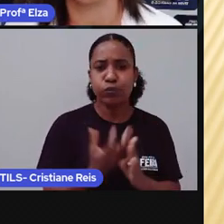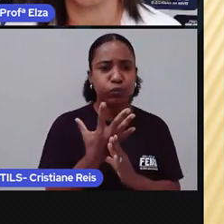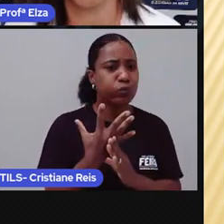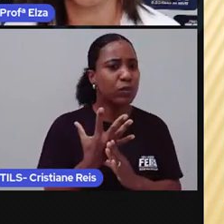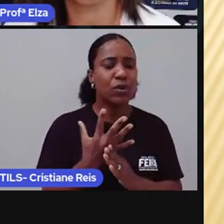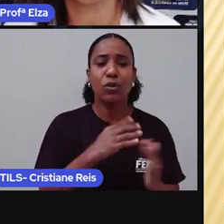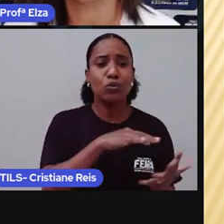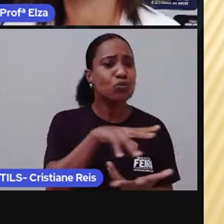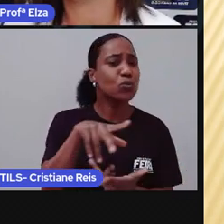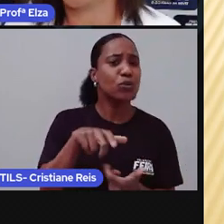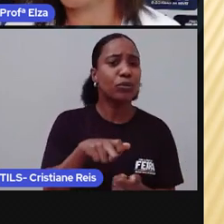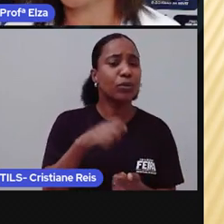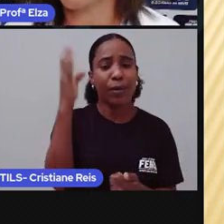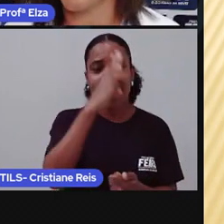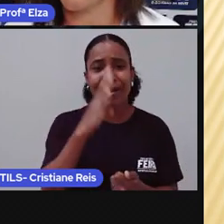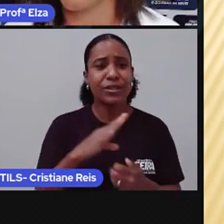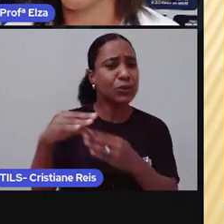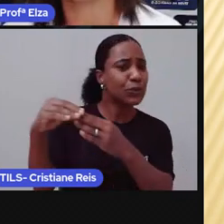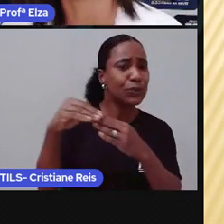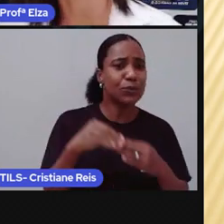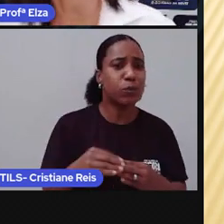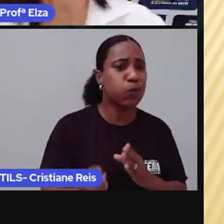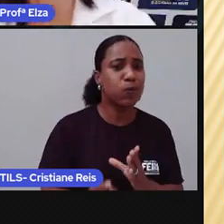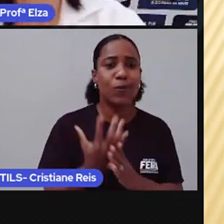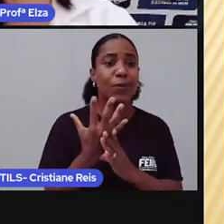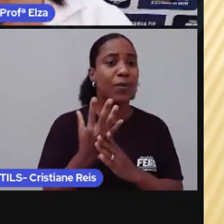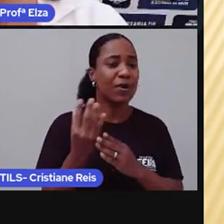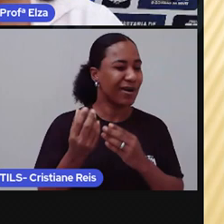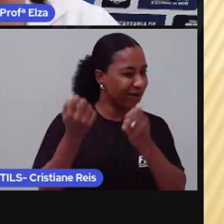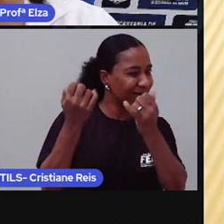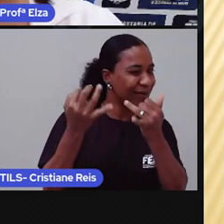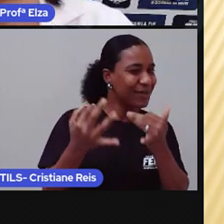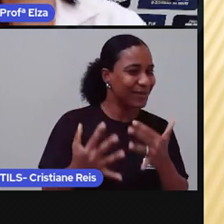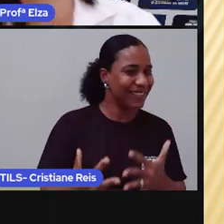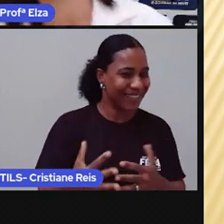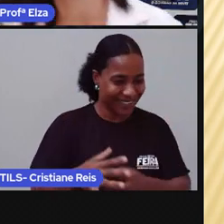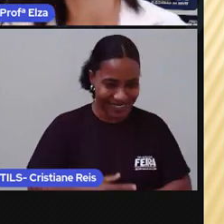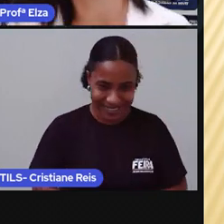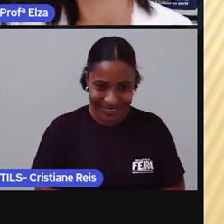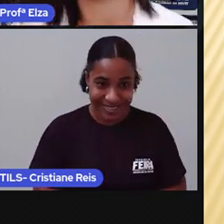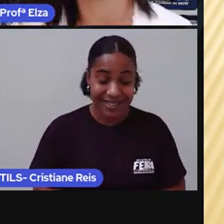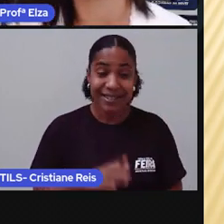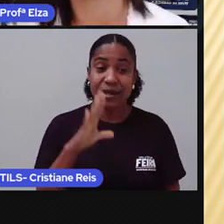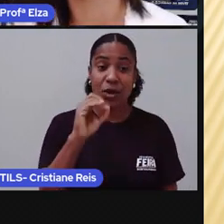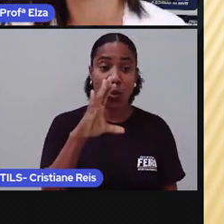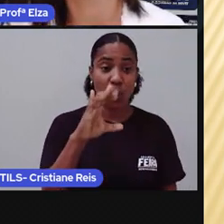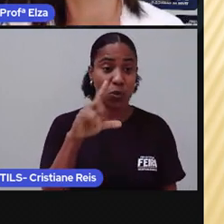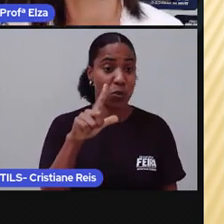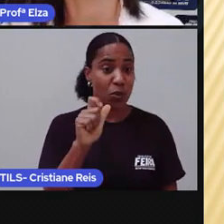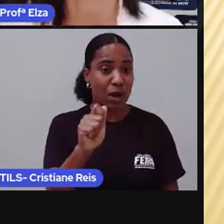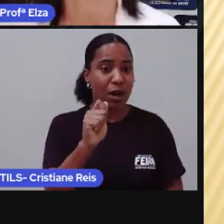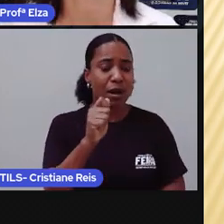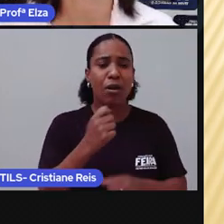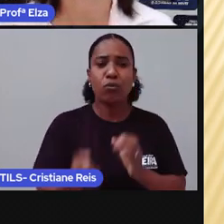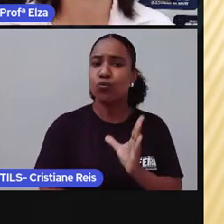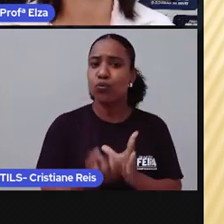e no Brasil? Vou te contar agora. A Coca-Cola, ela foi criada em